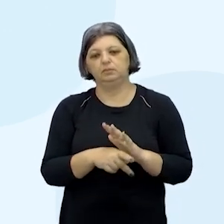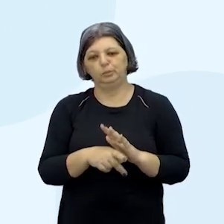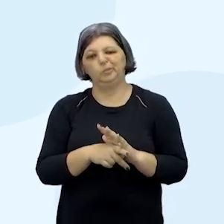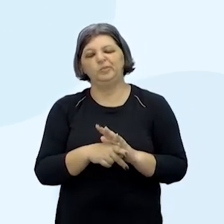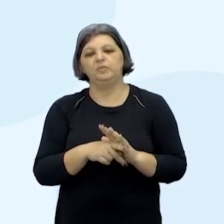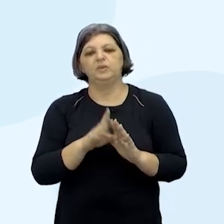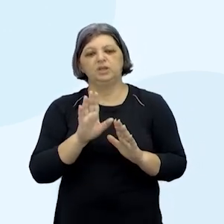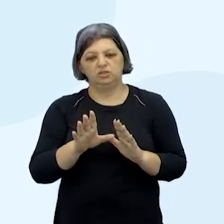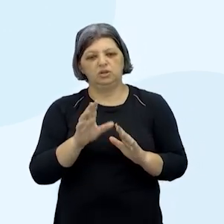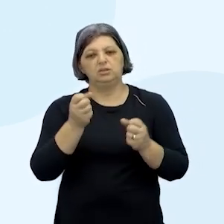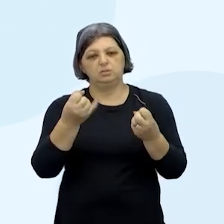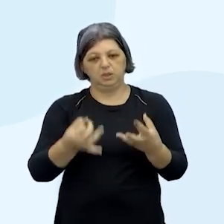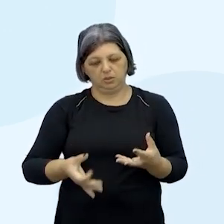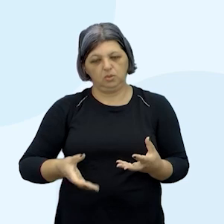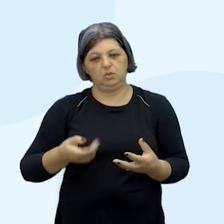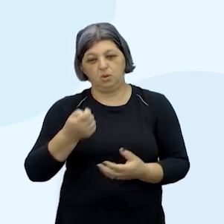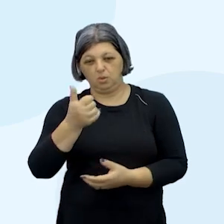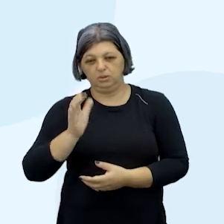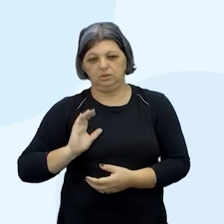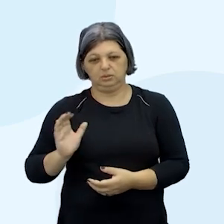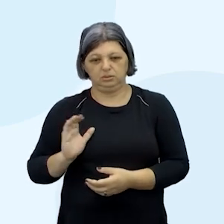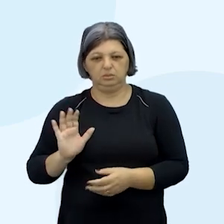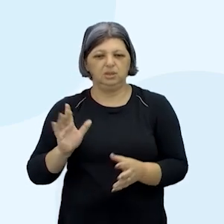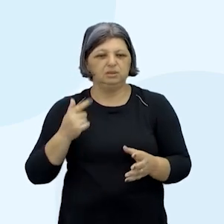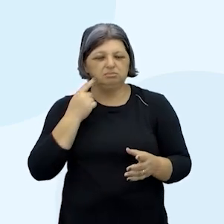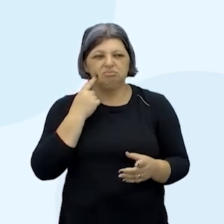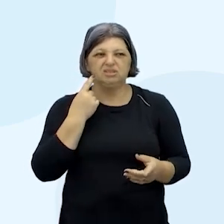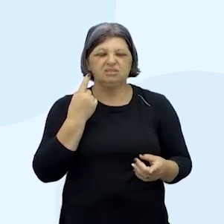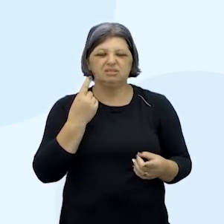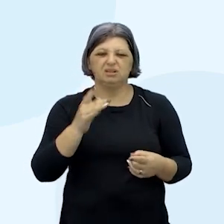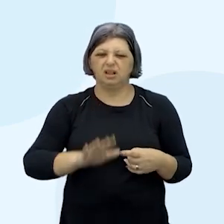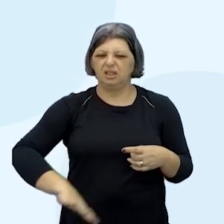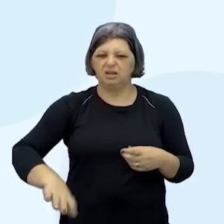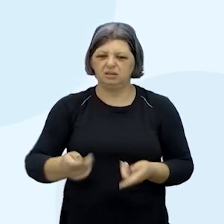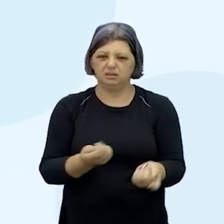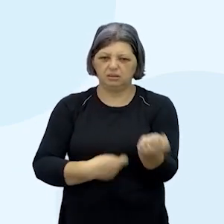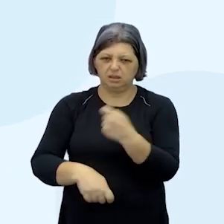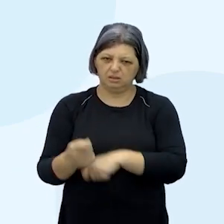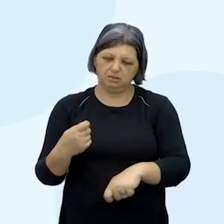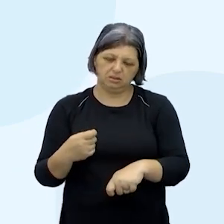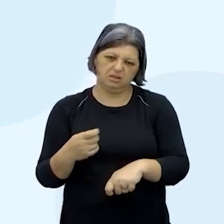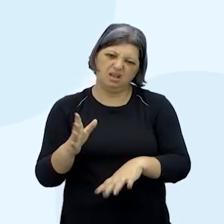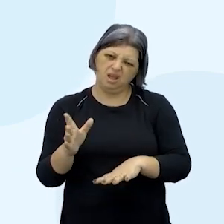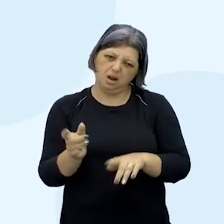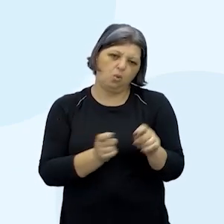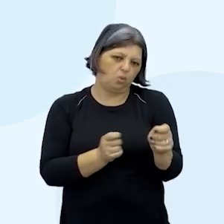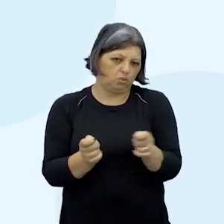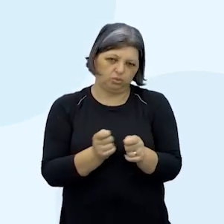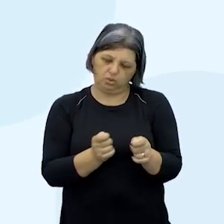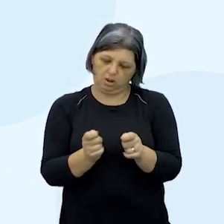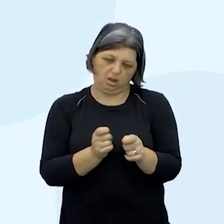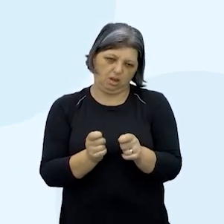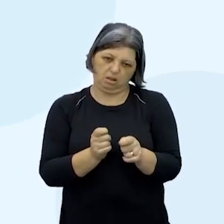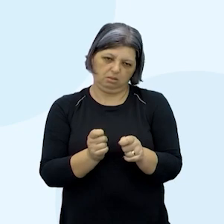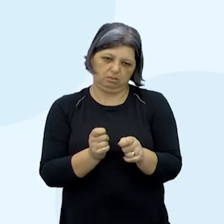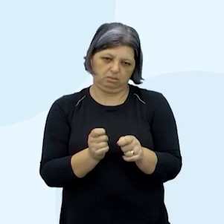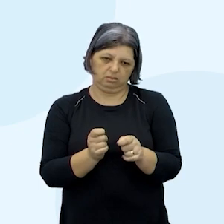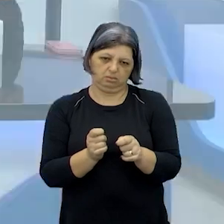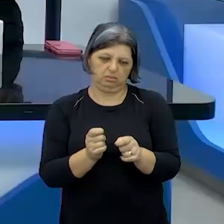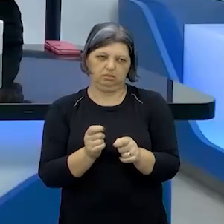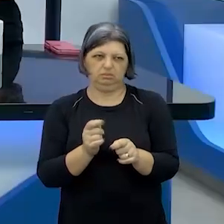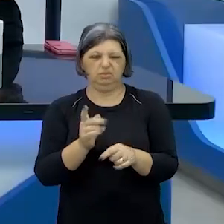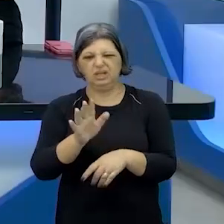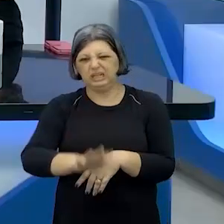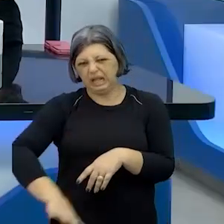posição política econômica não lembro mas acho que ele era bem moderado sim é ele não era o cara da da